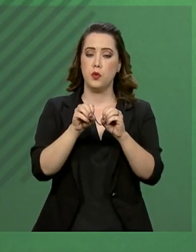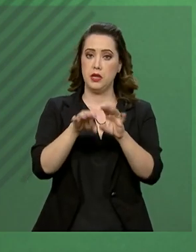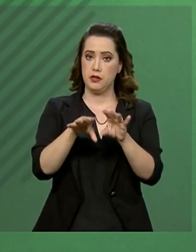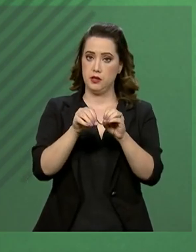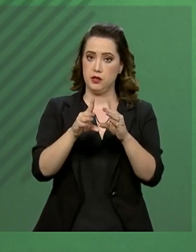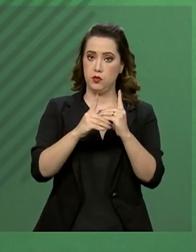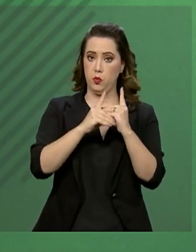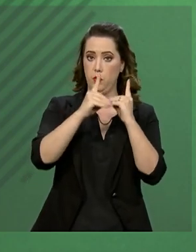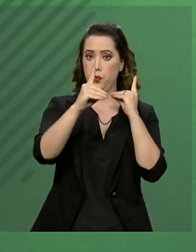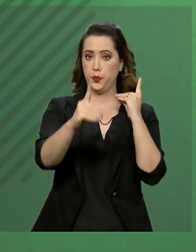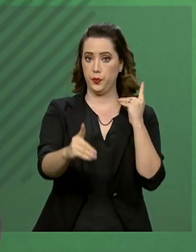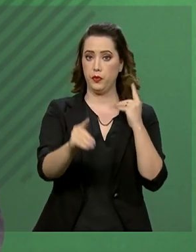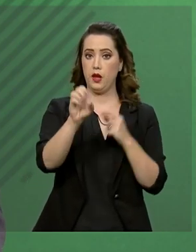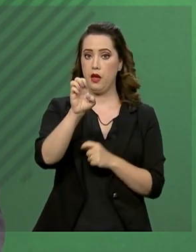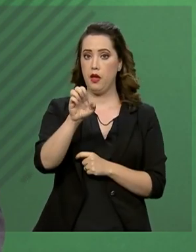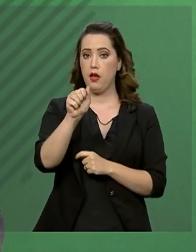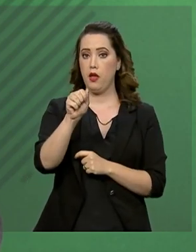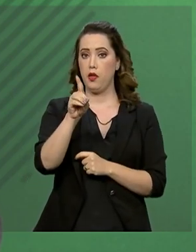distância.